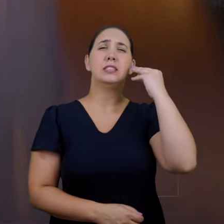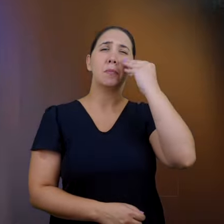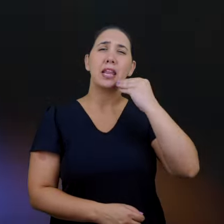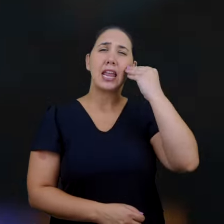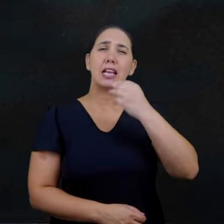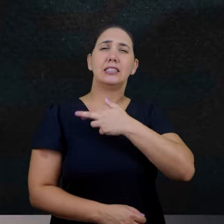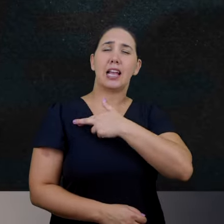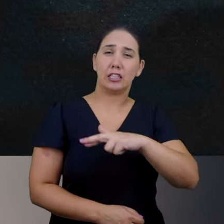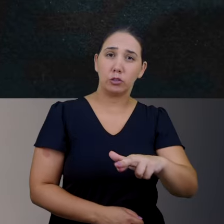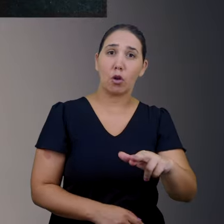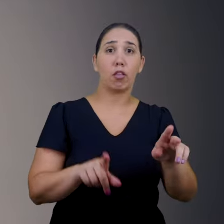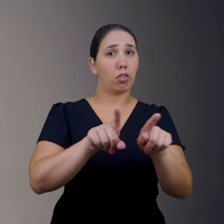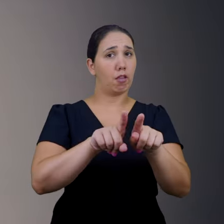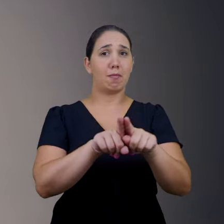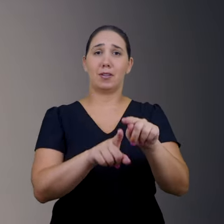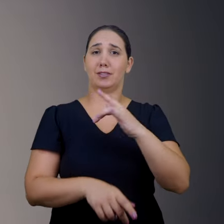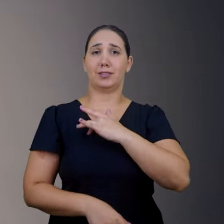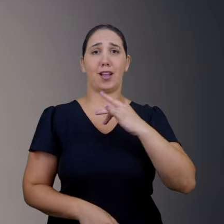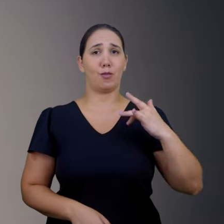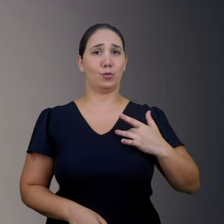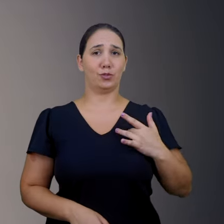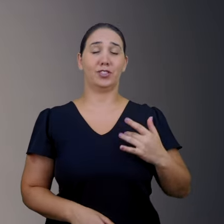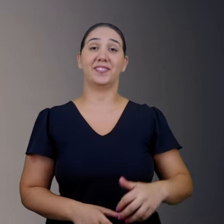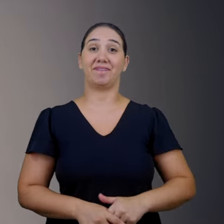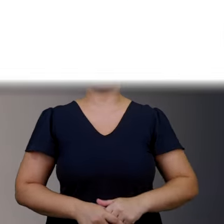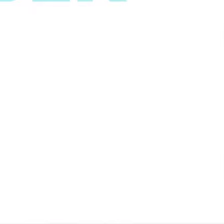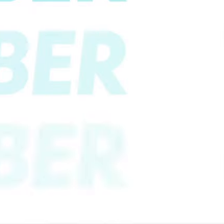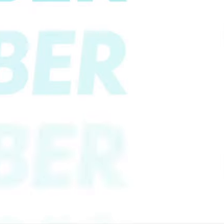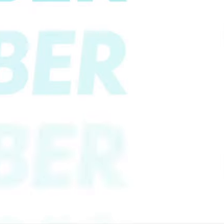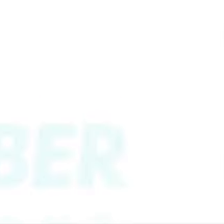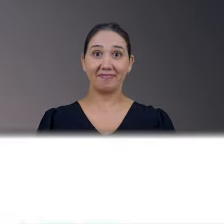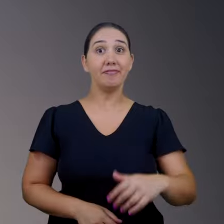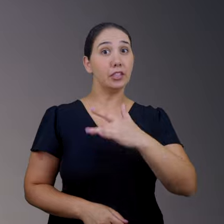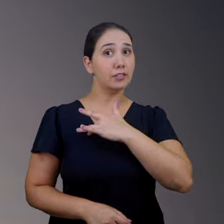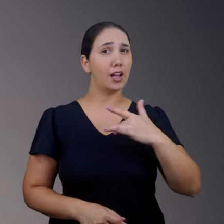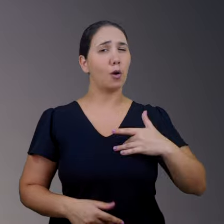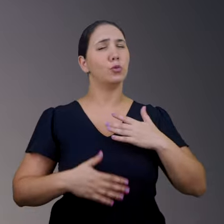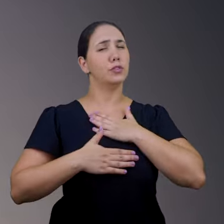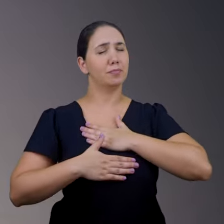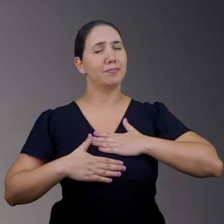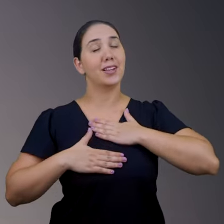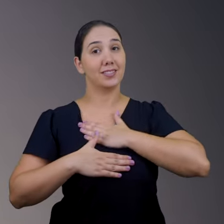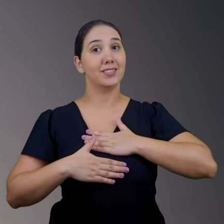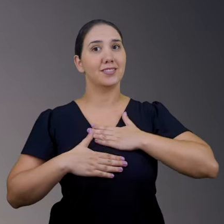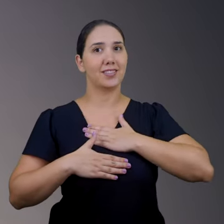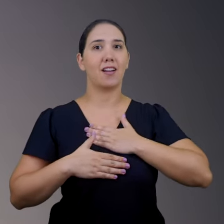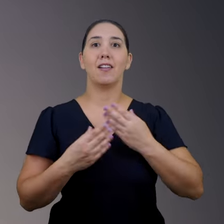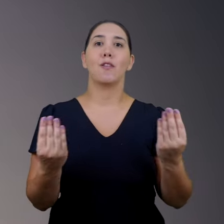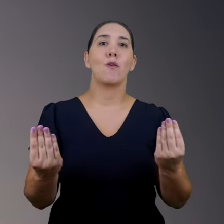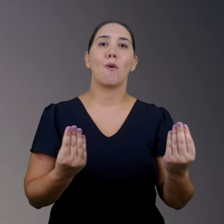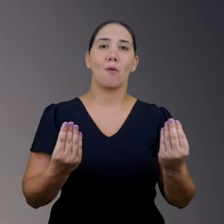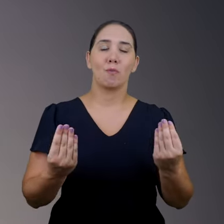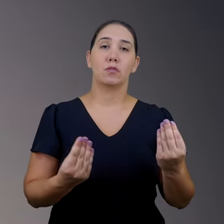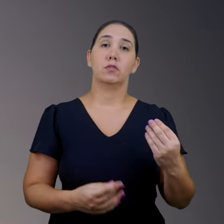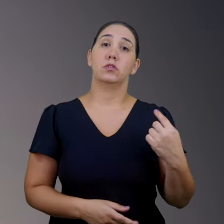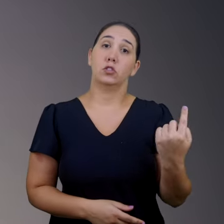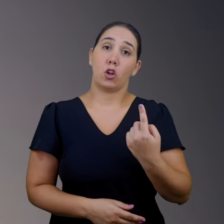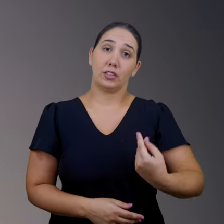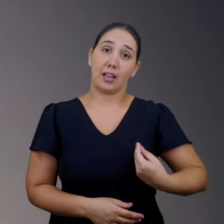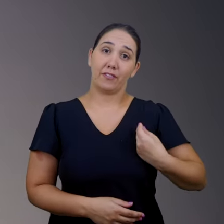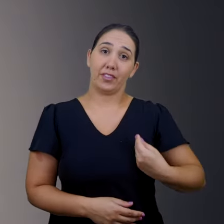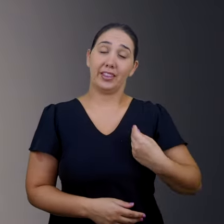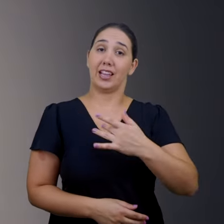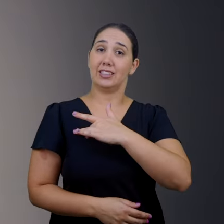esses são aspectos fundamentais de qualquer experiência religiosa. Bom, se pensamos em saúde como esse estado de bem-estar